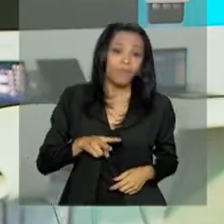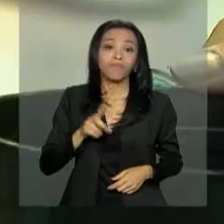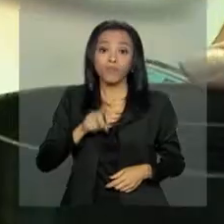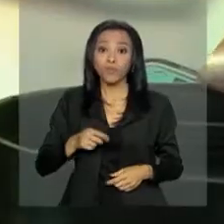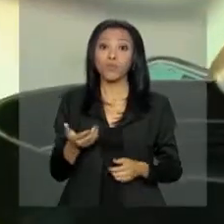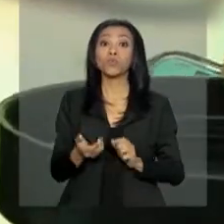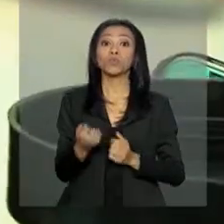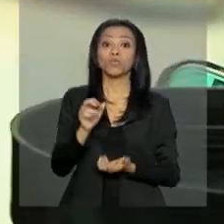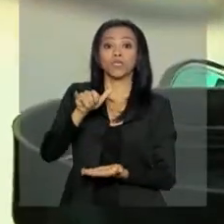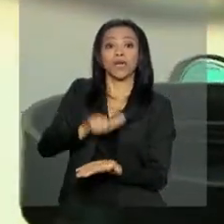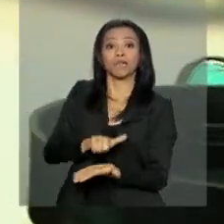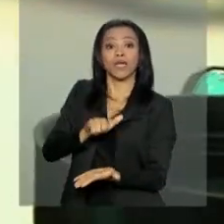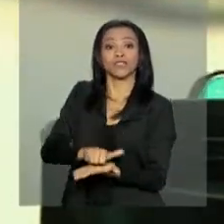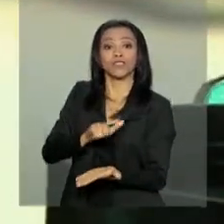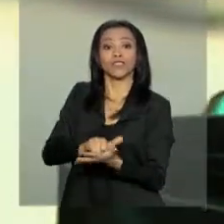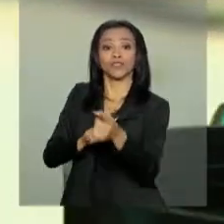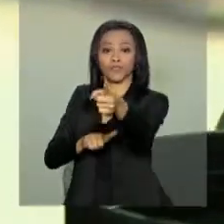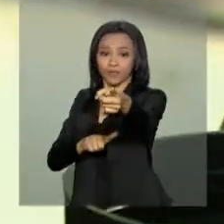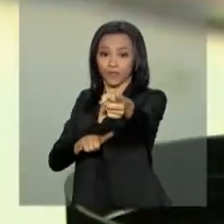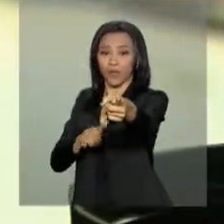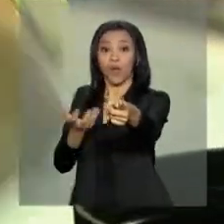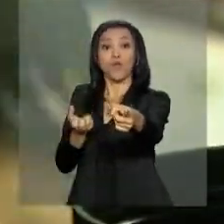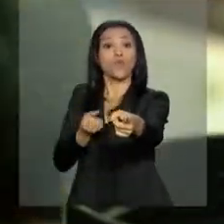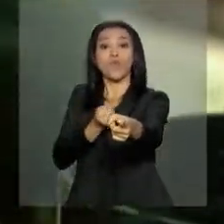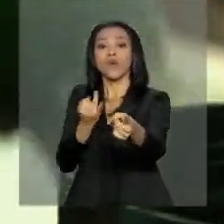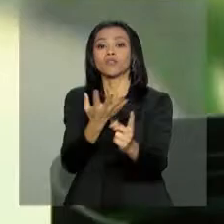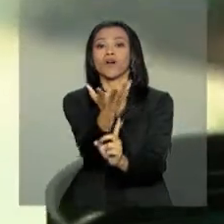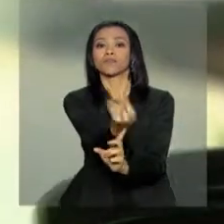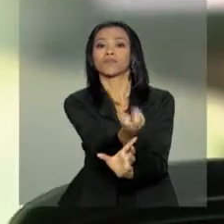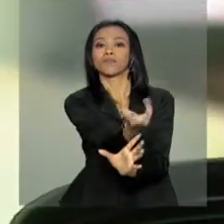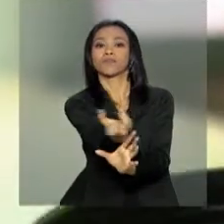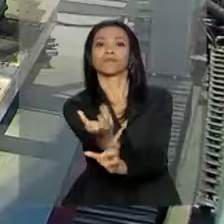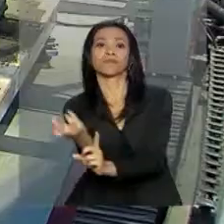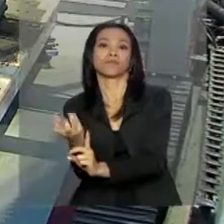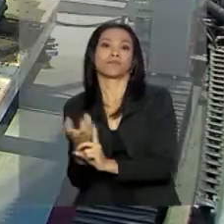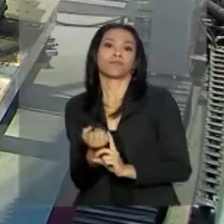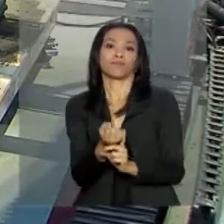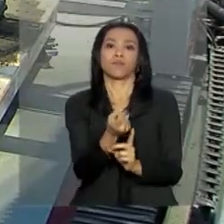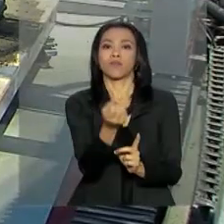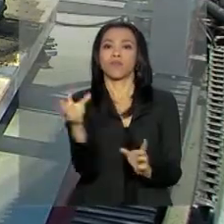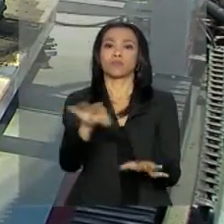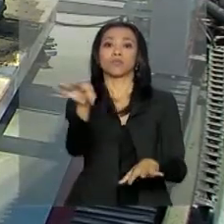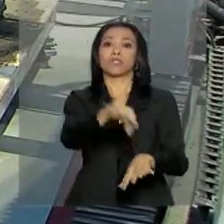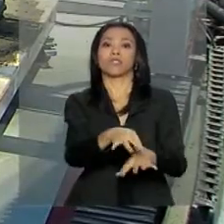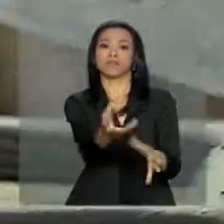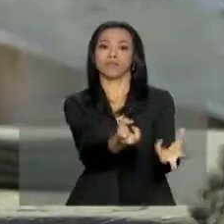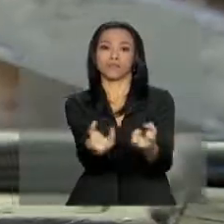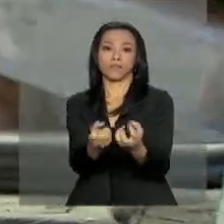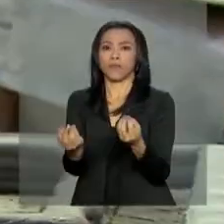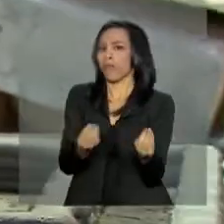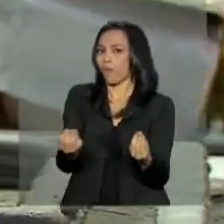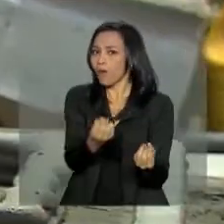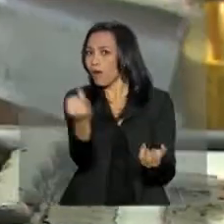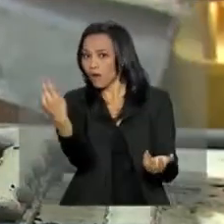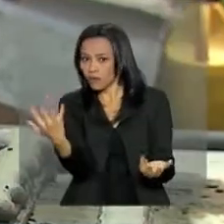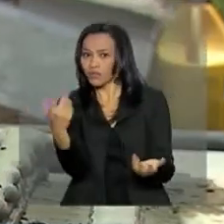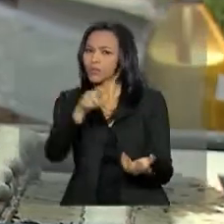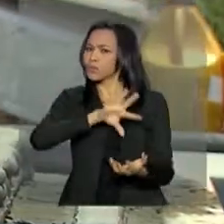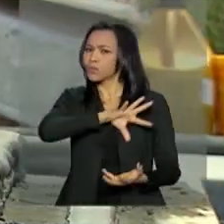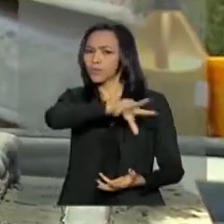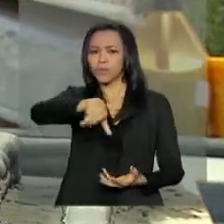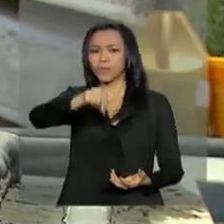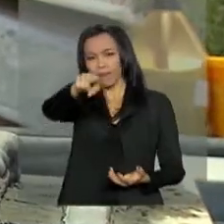aplicativo, a informação de quantos mosquitos e quais mosquitos estão ali naquela armadilha. Todas essas inovações estão expostas na